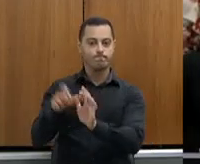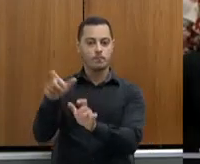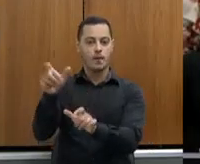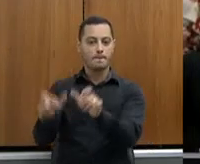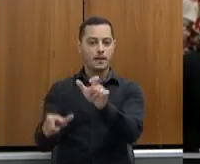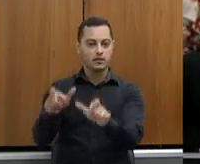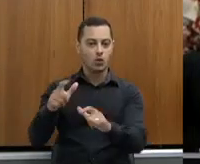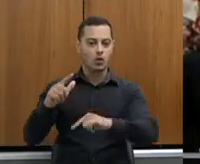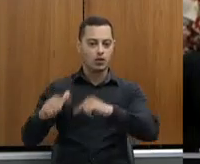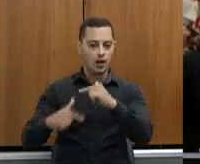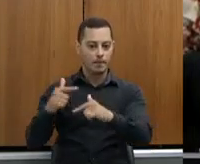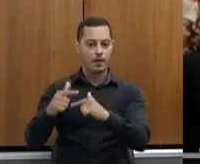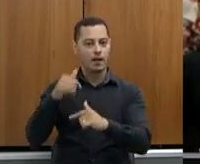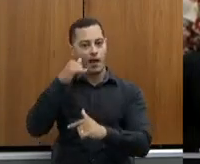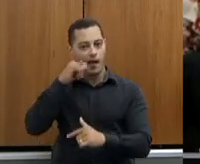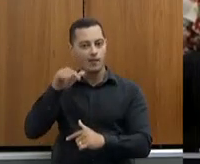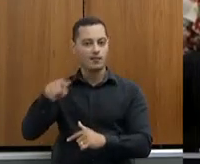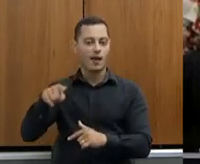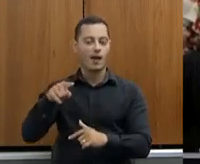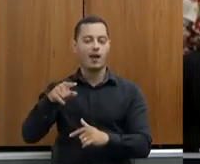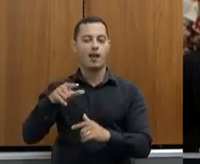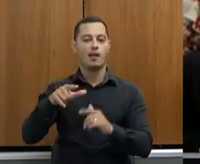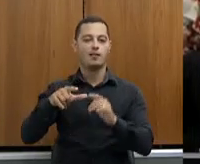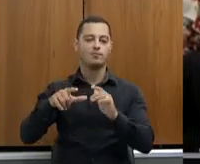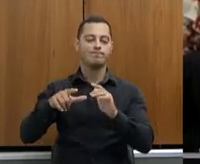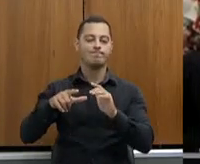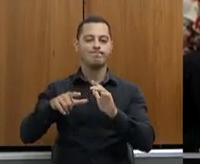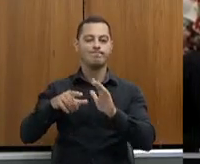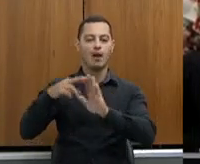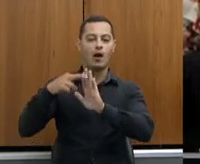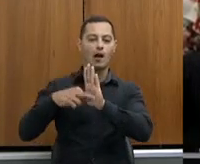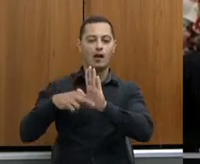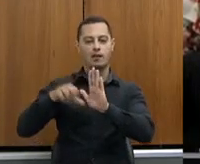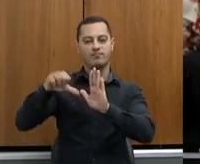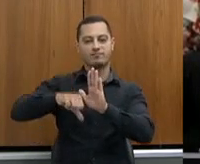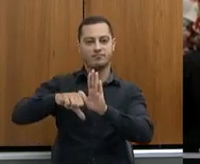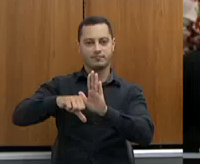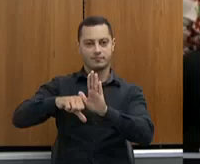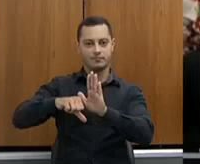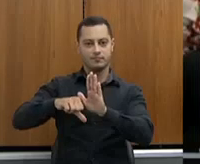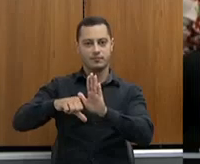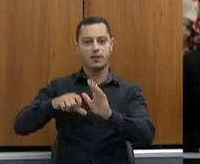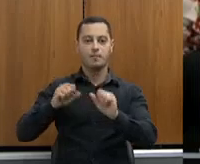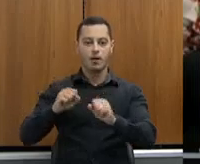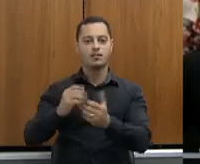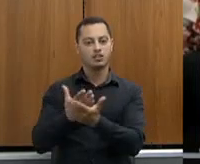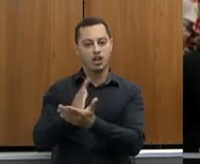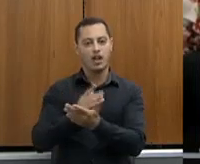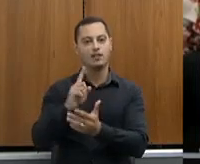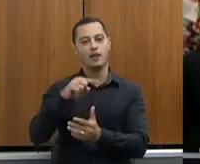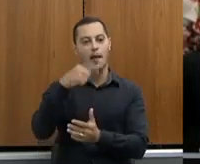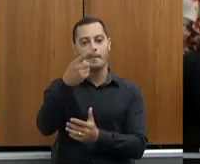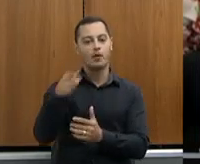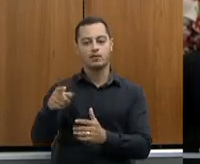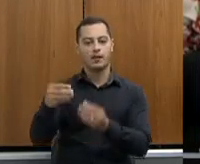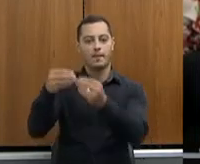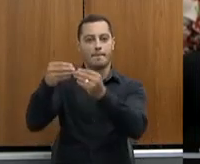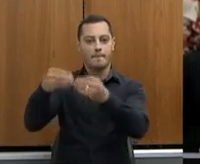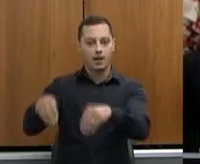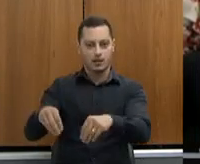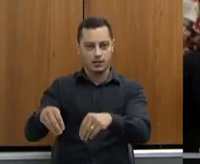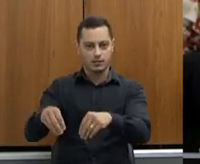fique na irregularidade, porque vai ser muito chato depois disso tudo o produtor ainda ser até autuado por causa disso. Então, nós temos que